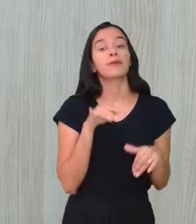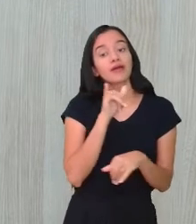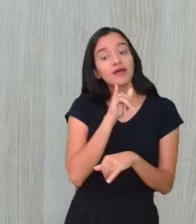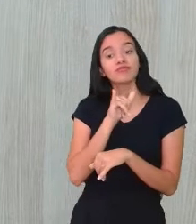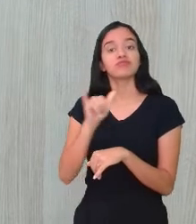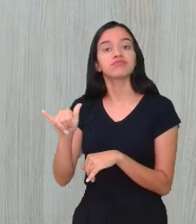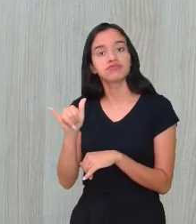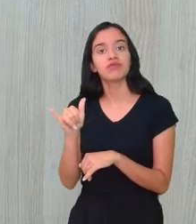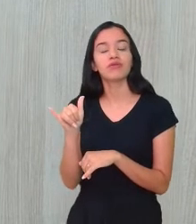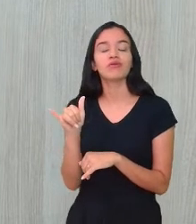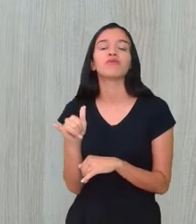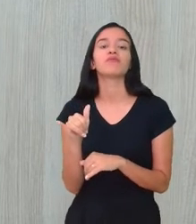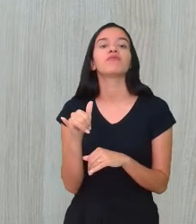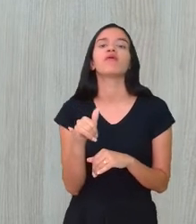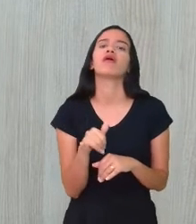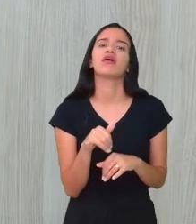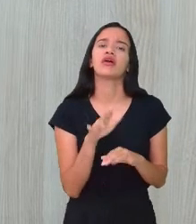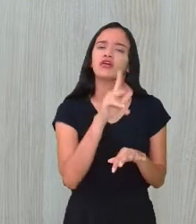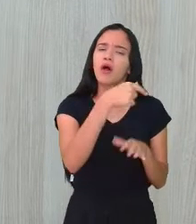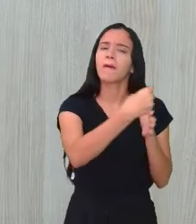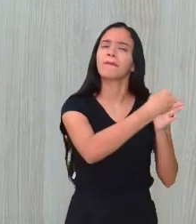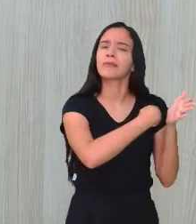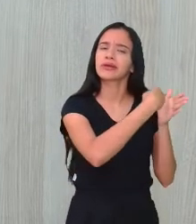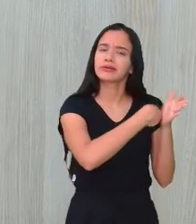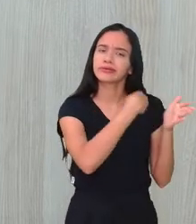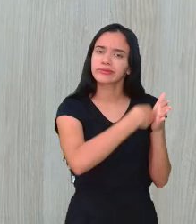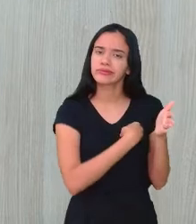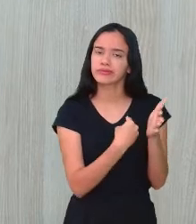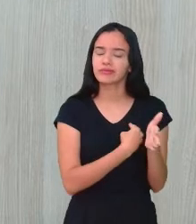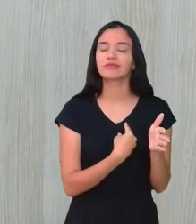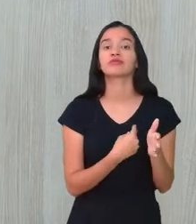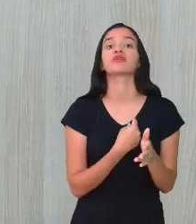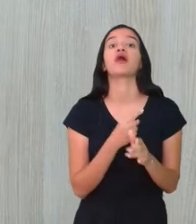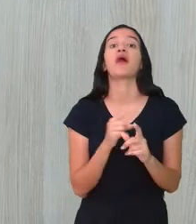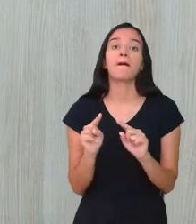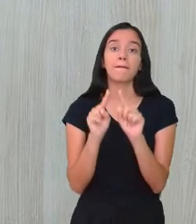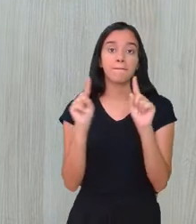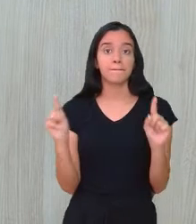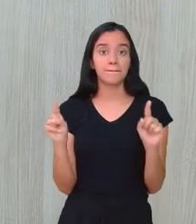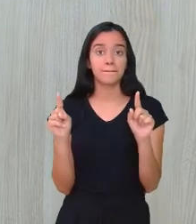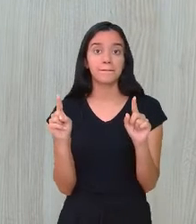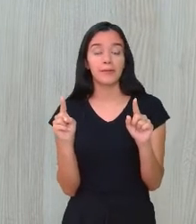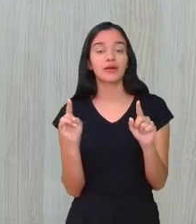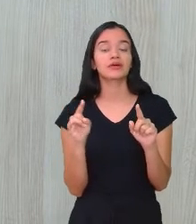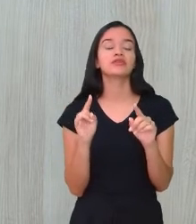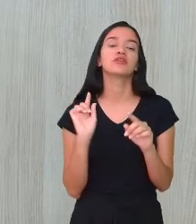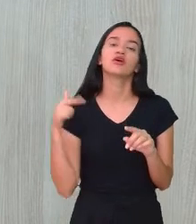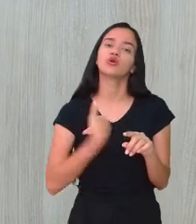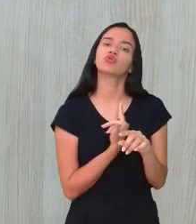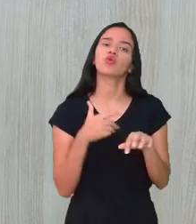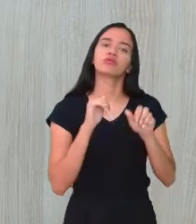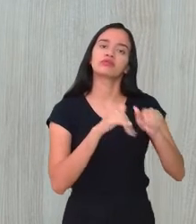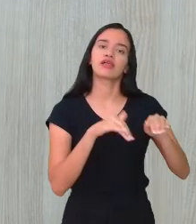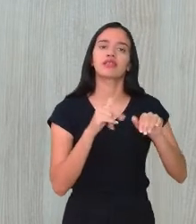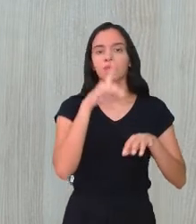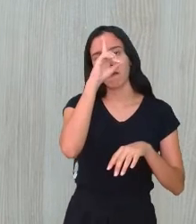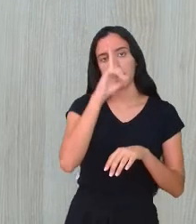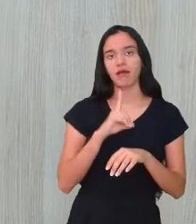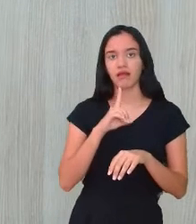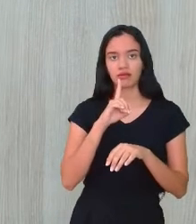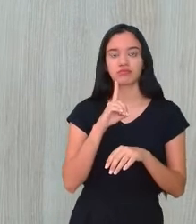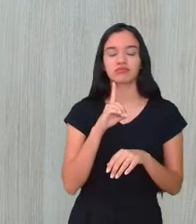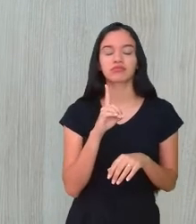a falar aí de vocês, os questionamentos, estou bem atenta. Mas em relação aí, né? O nosso setembro amarelo,